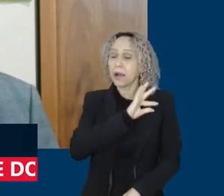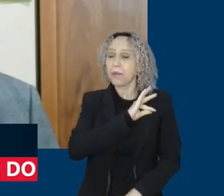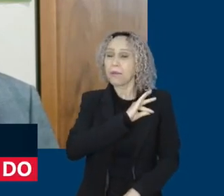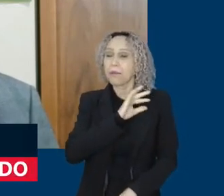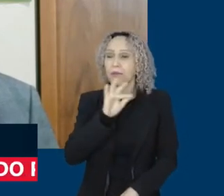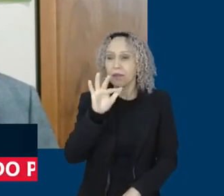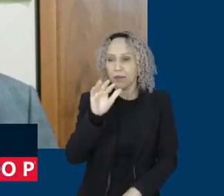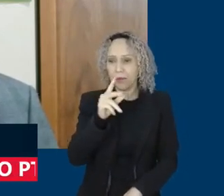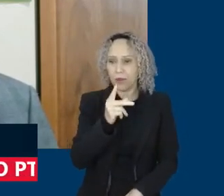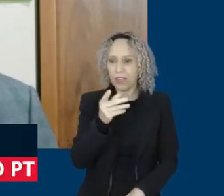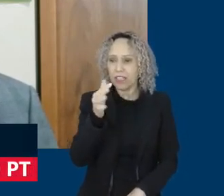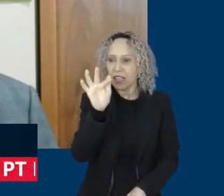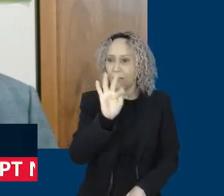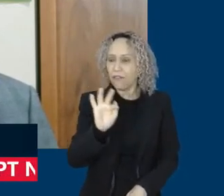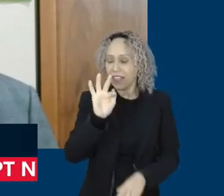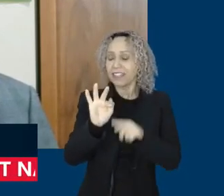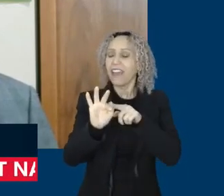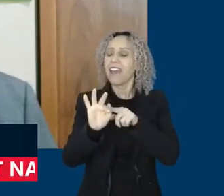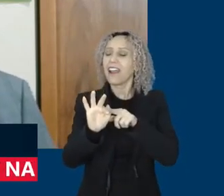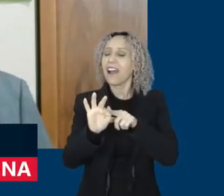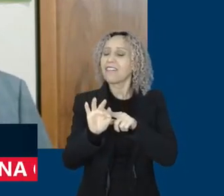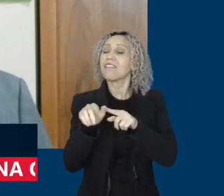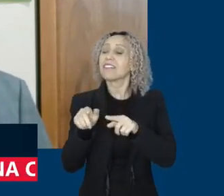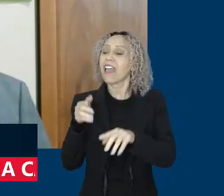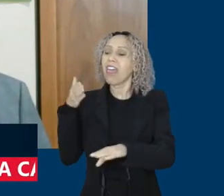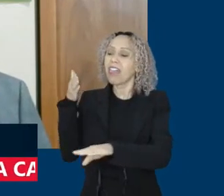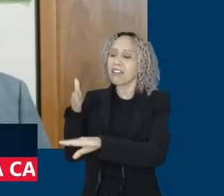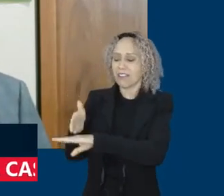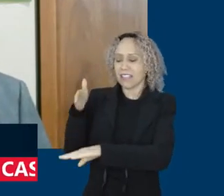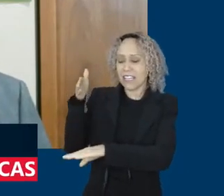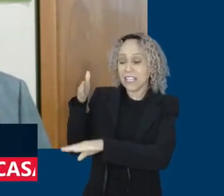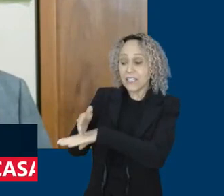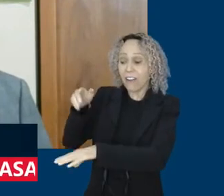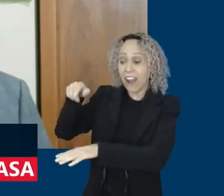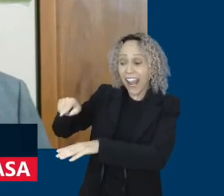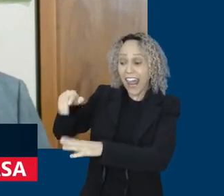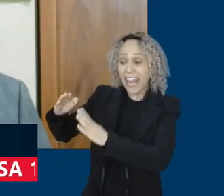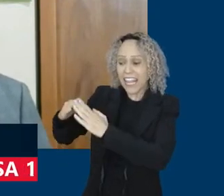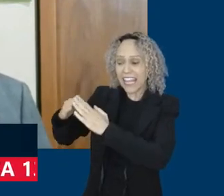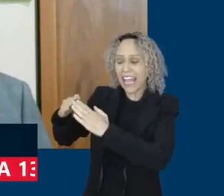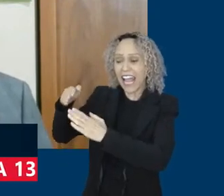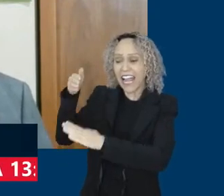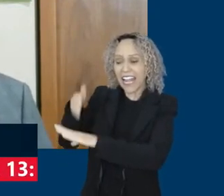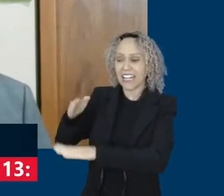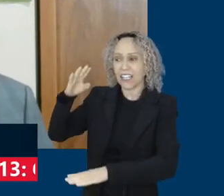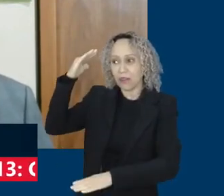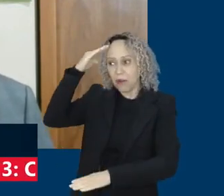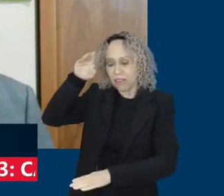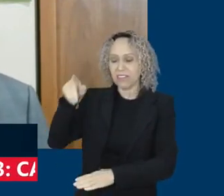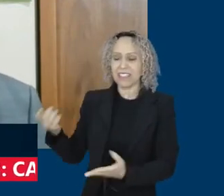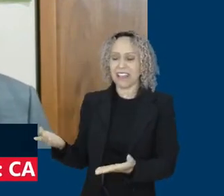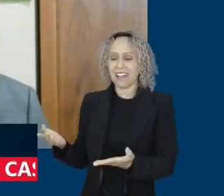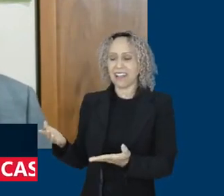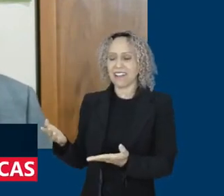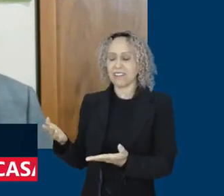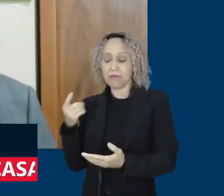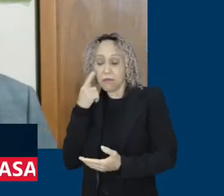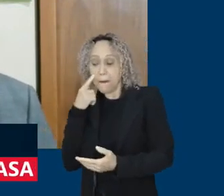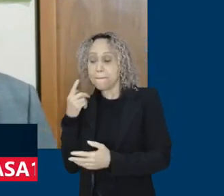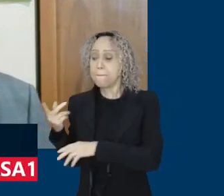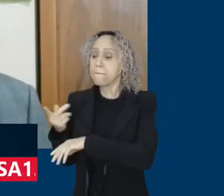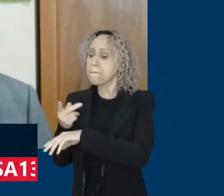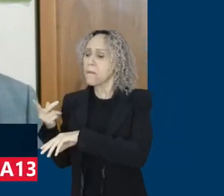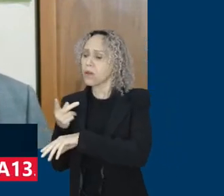o seu cartão de vacinação dele, da filha. É um negócio impressionante. É